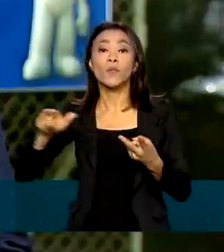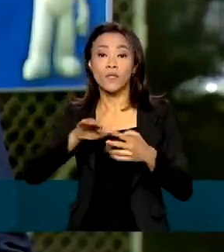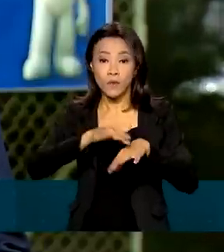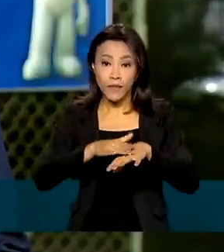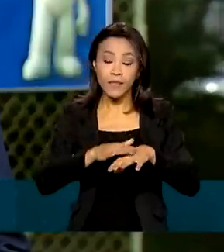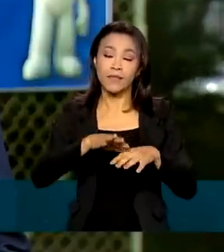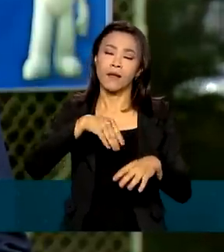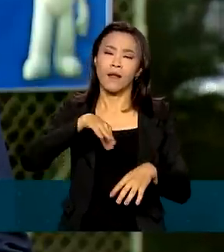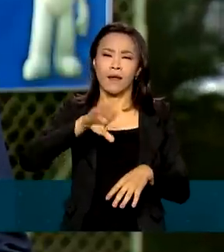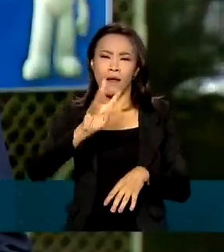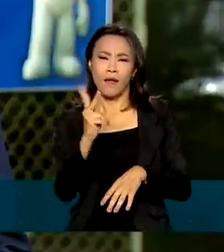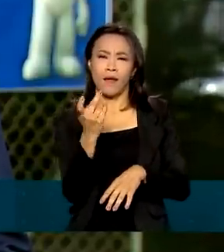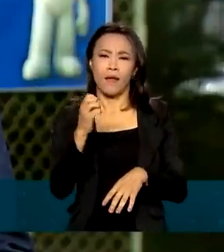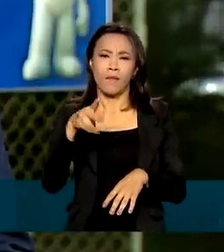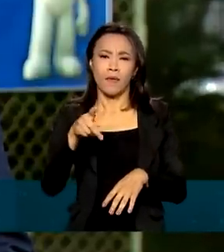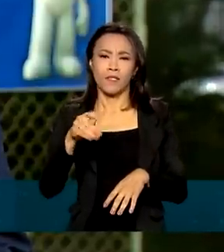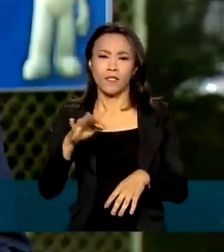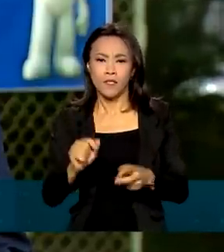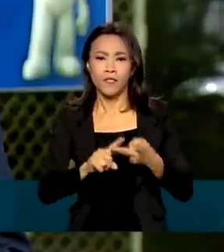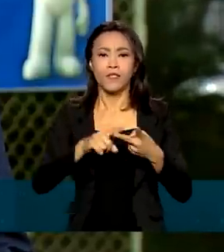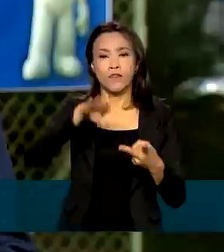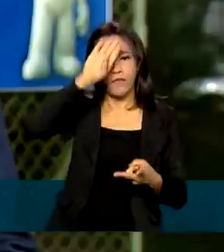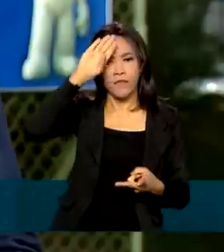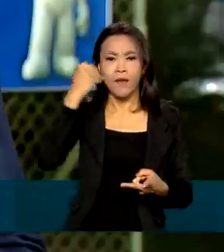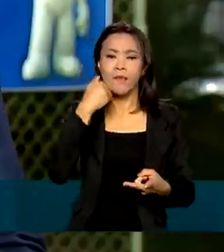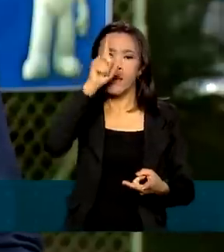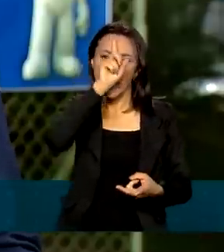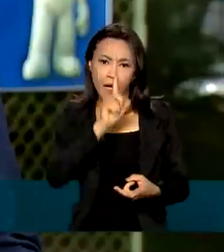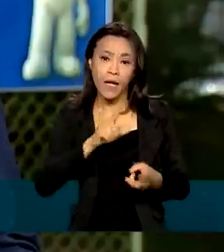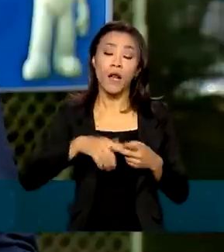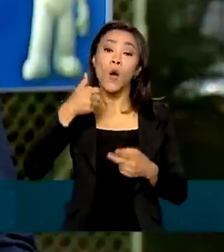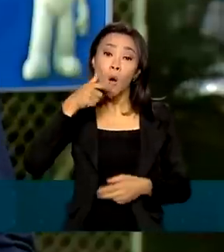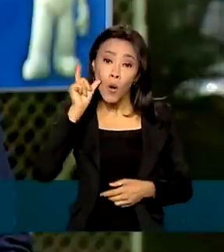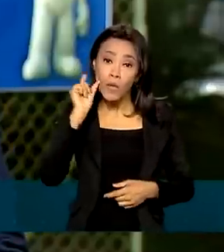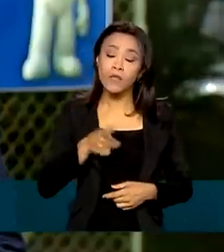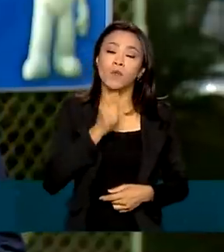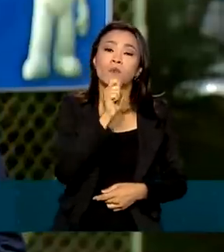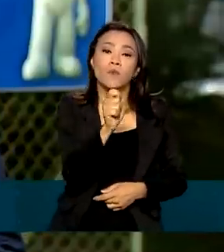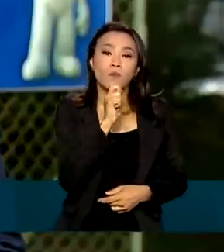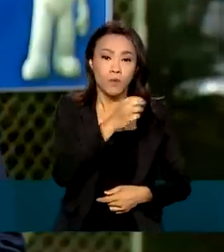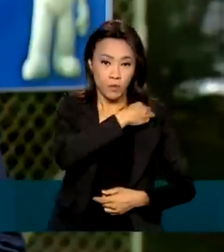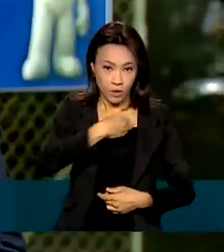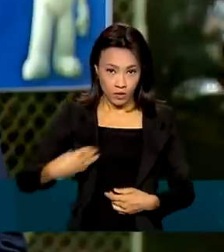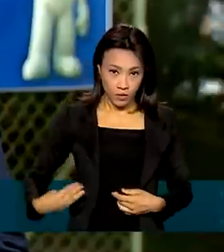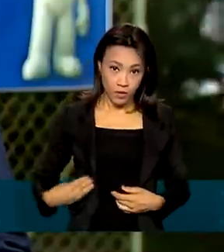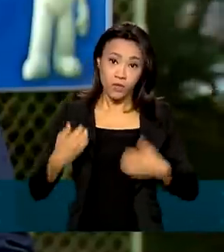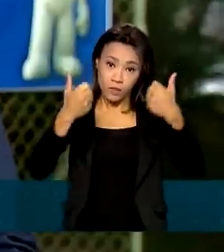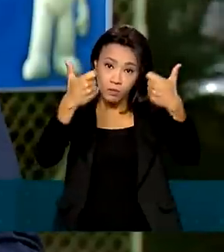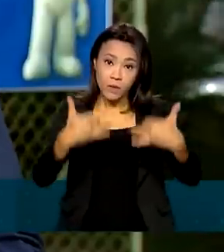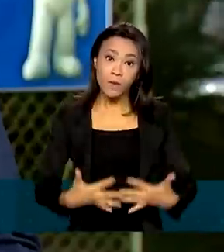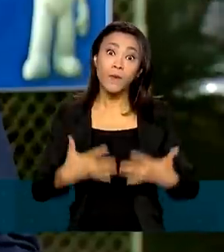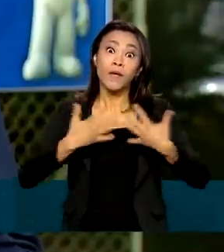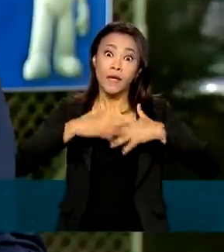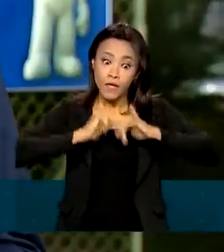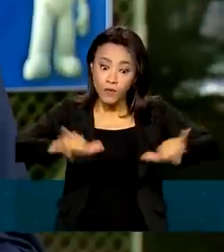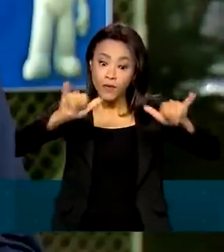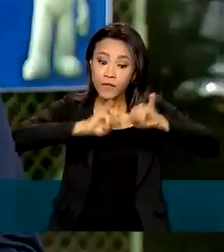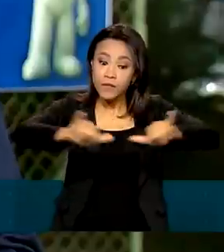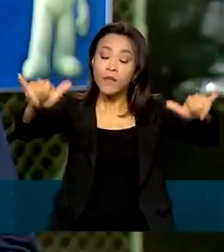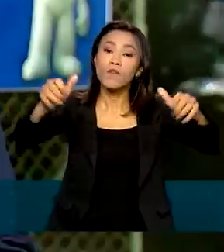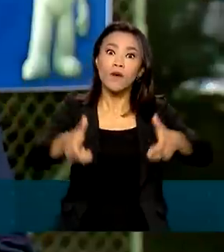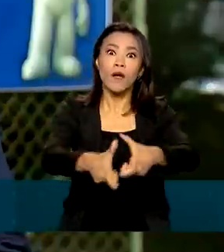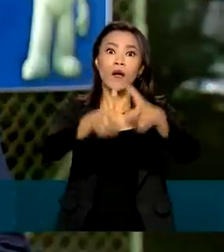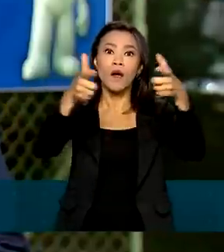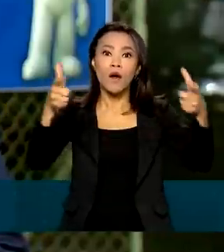amarela. Ontem, em entrevista ao programa Voz do Brasil, o ministro da Saúde, Marcelo Queiroga, disse que a campanha foi ampliada para